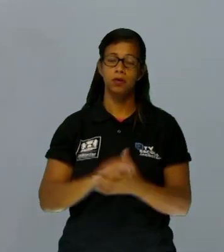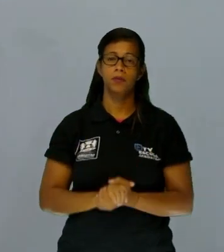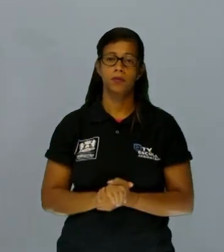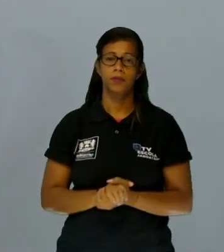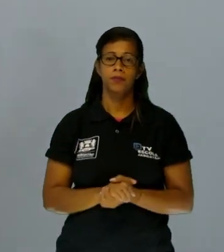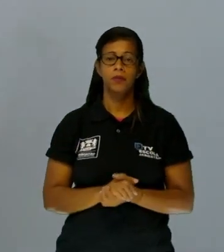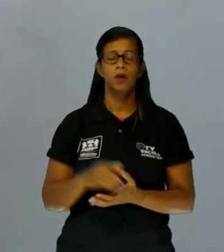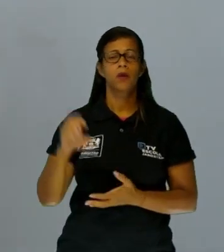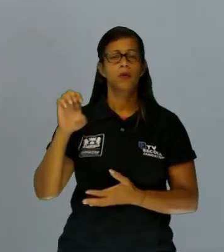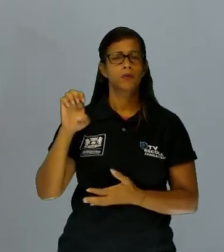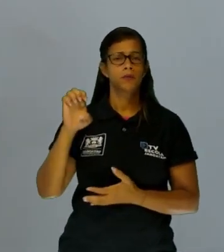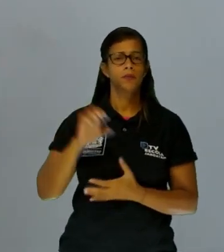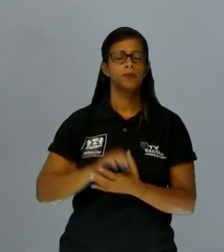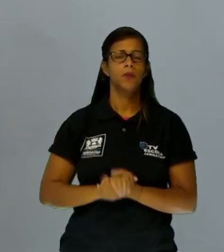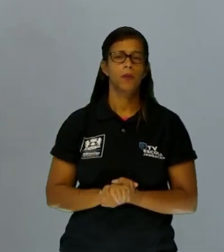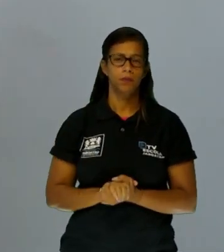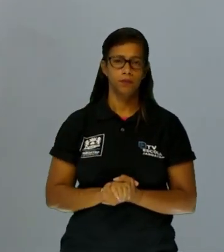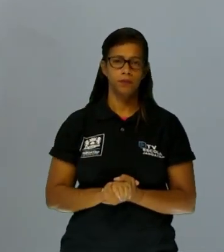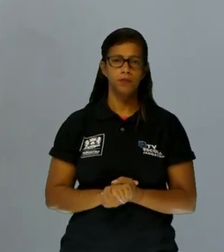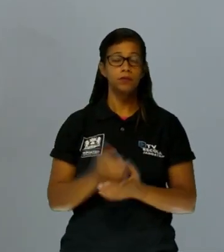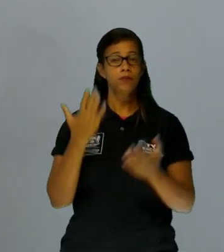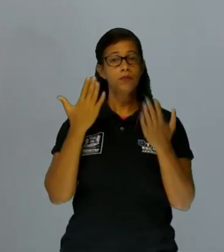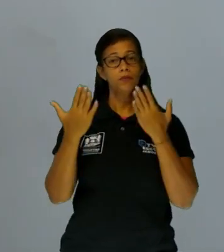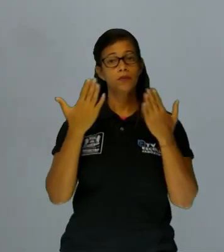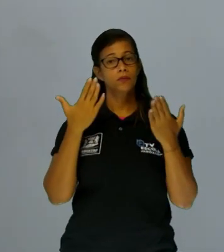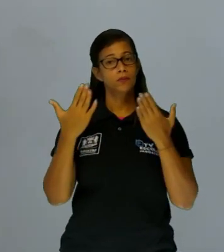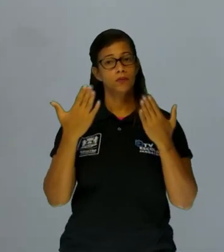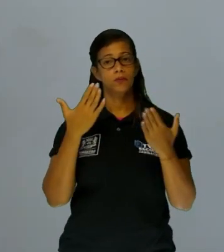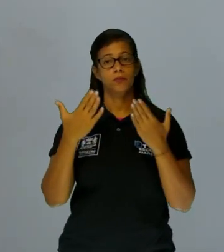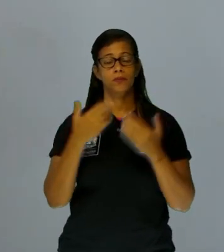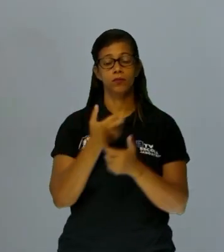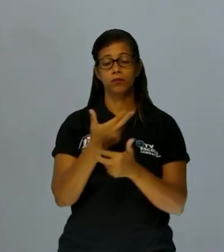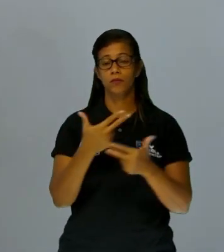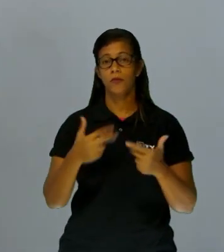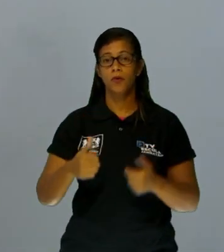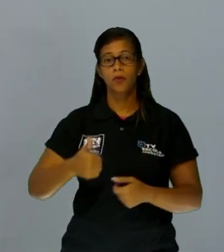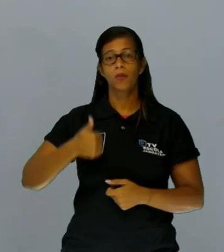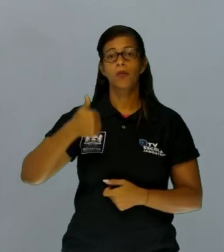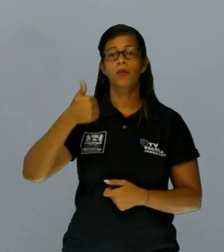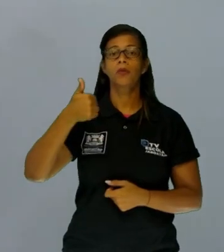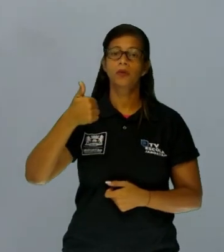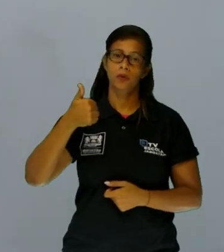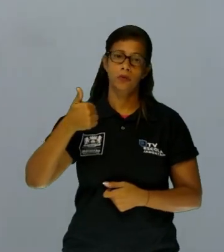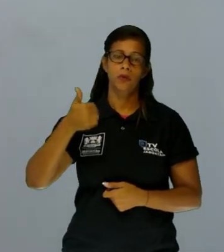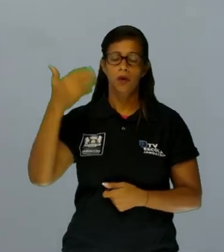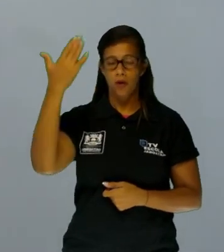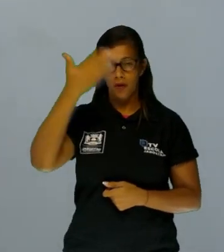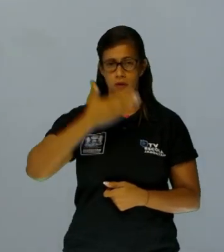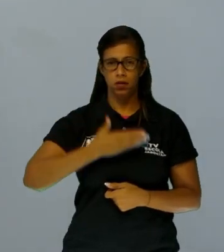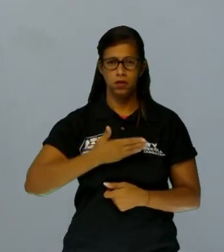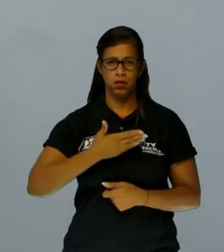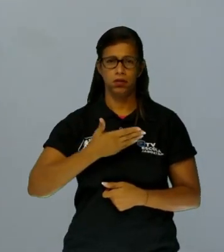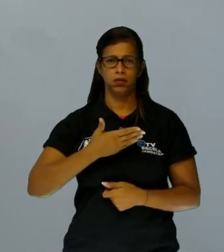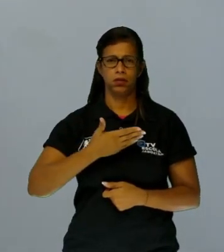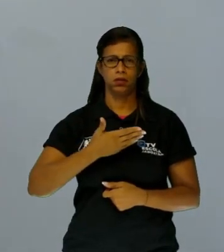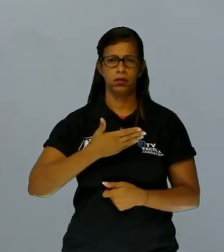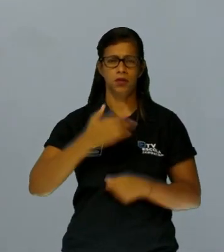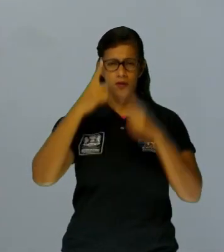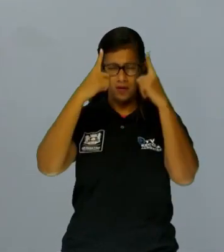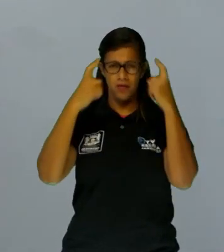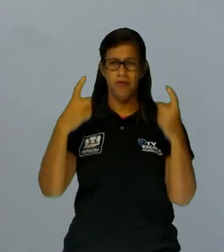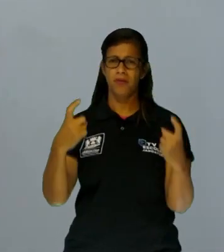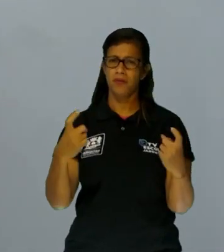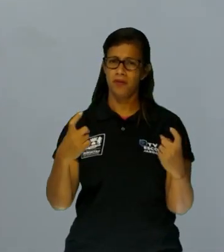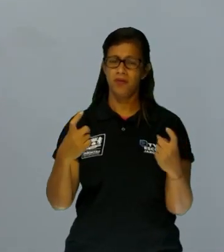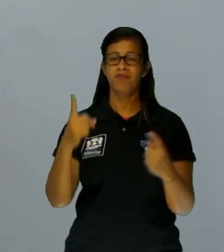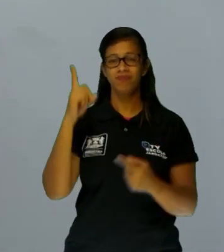Uma analogia fundamentada em aspecto positivo. Positivo diante do quadro tão gritante da violência. Fica difícil,